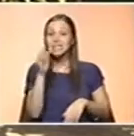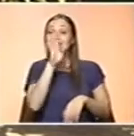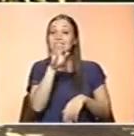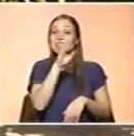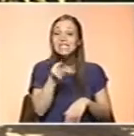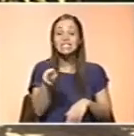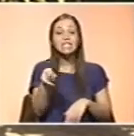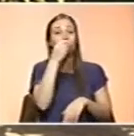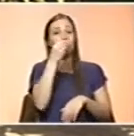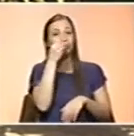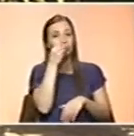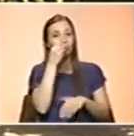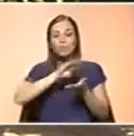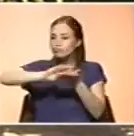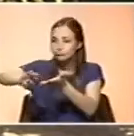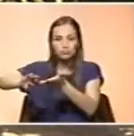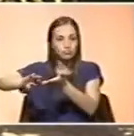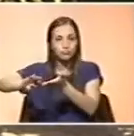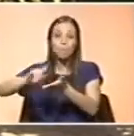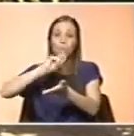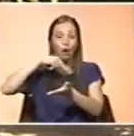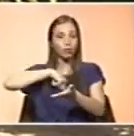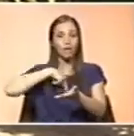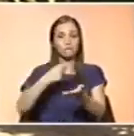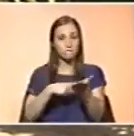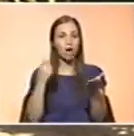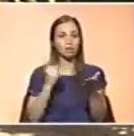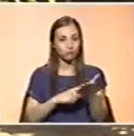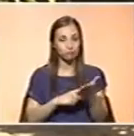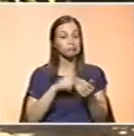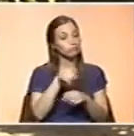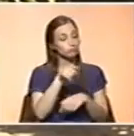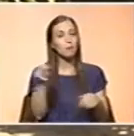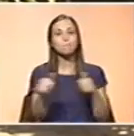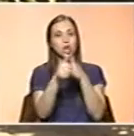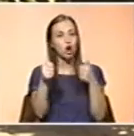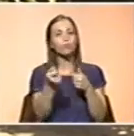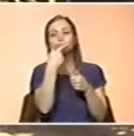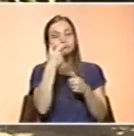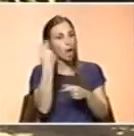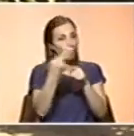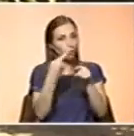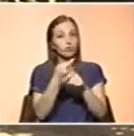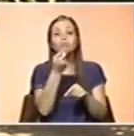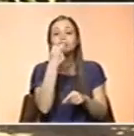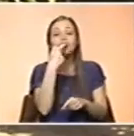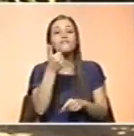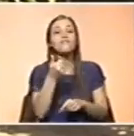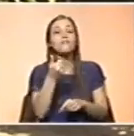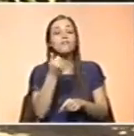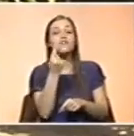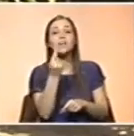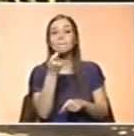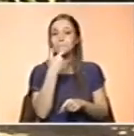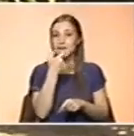completamente colocados de lado, podemos entrar em carência e aí vale a pena de facto suplementar. A vitamina B12 é extremamente importante para o